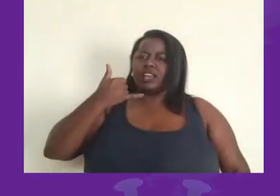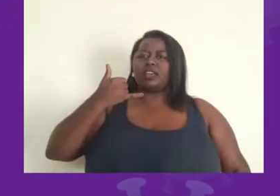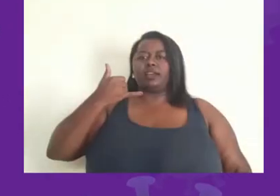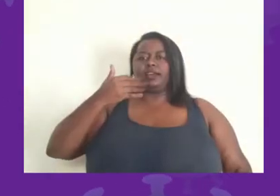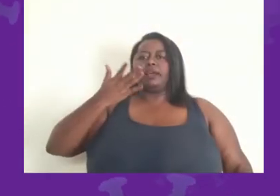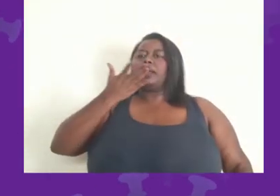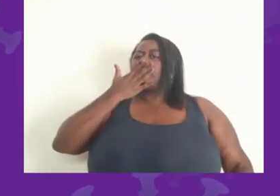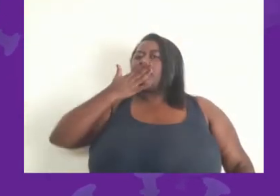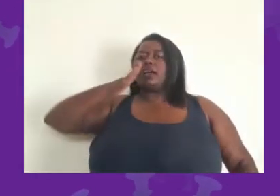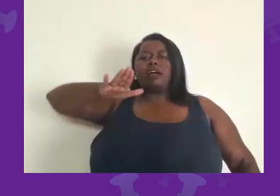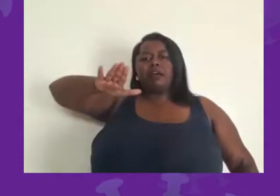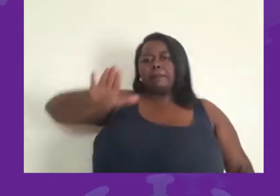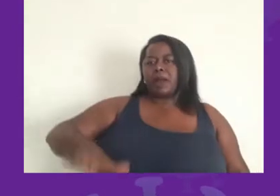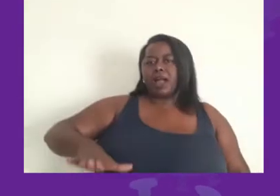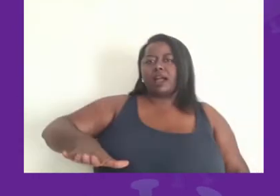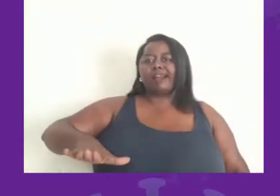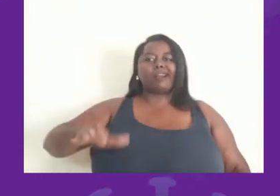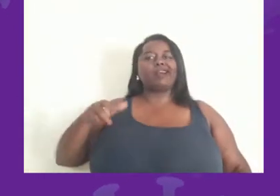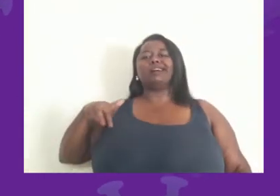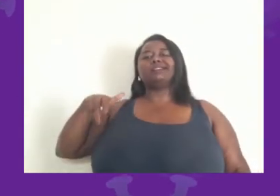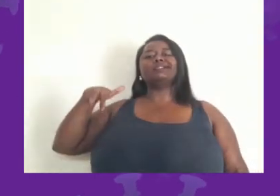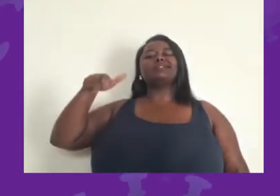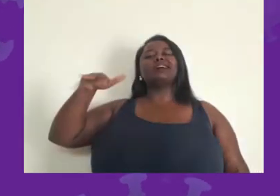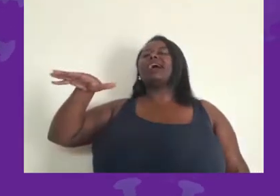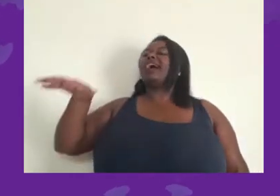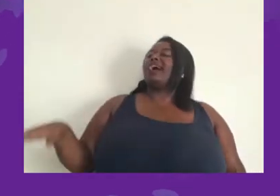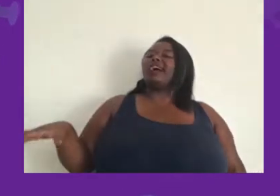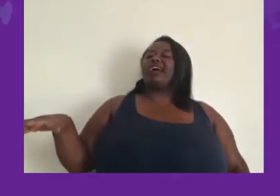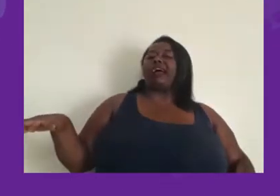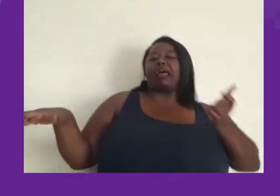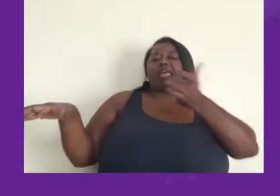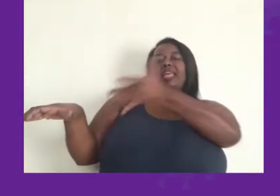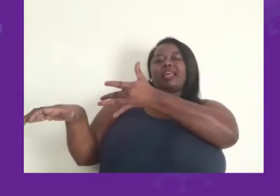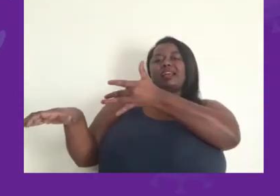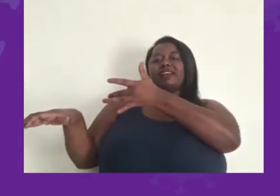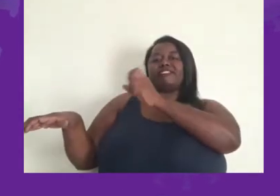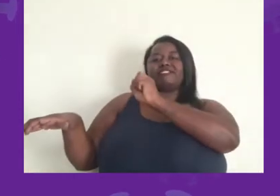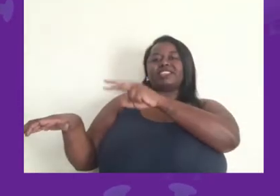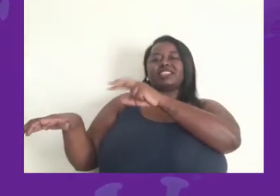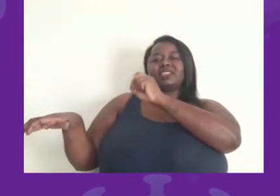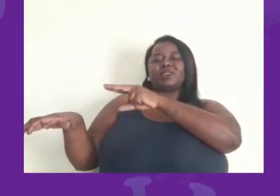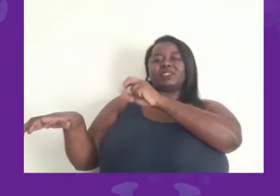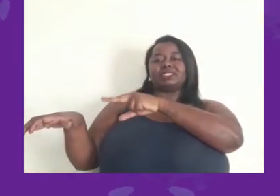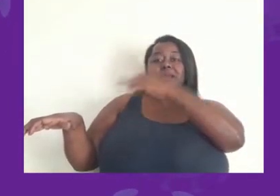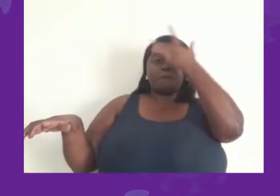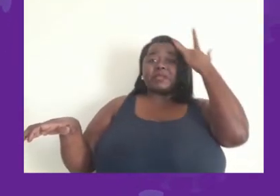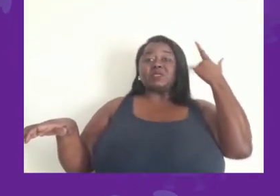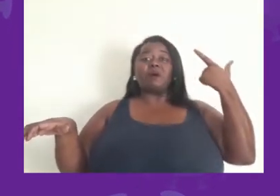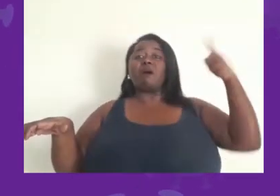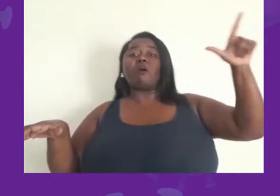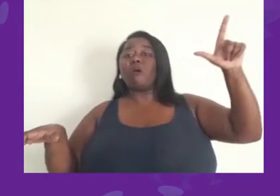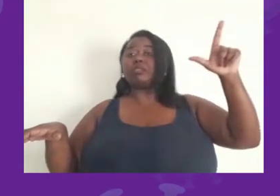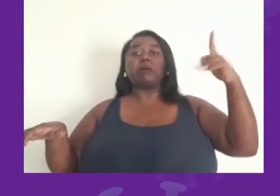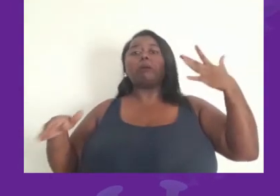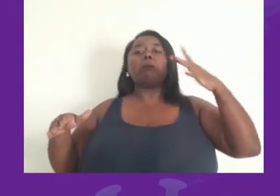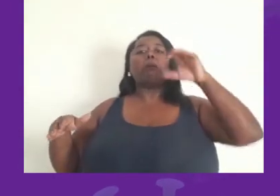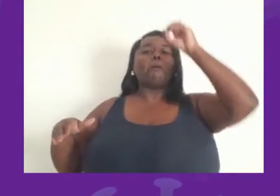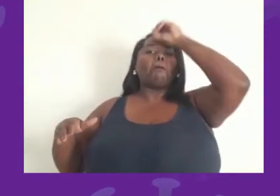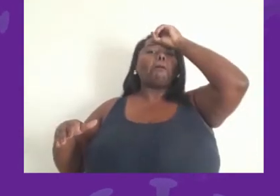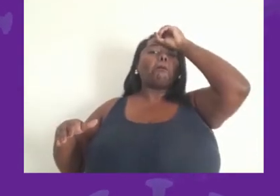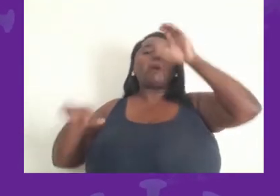estou com a mão suja de saliva e pego num corrimão de uma escada e o vírus fica ali. Aí alguém vai, pega nesse celular,